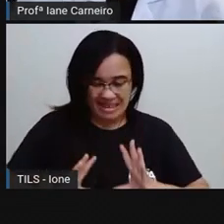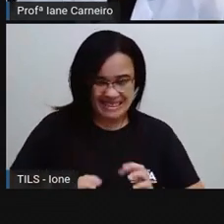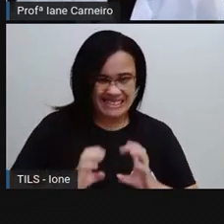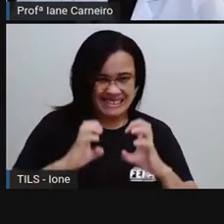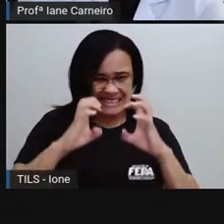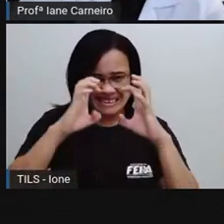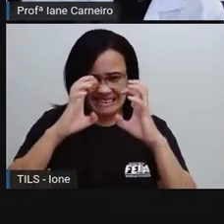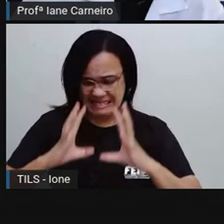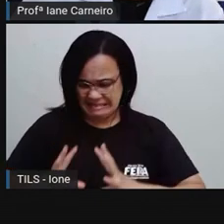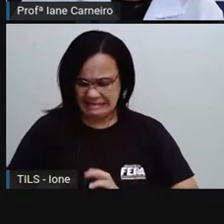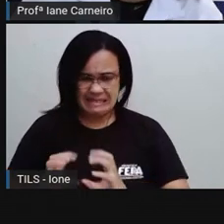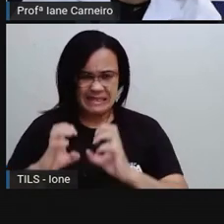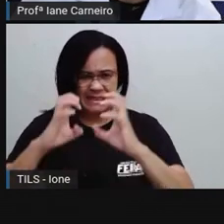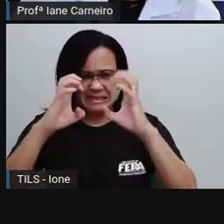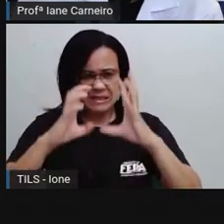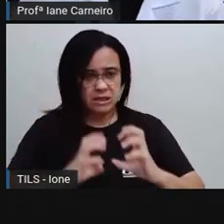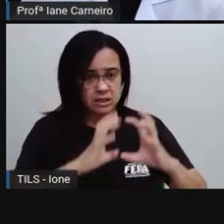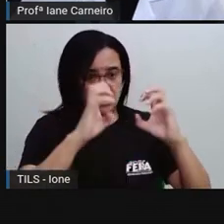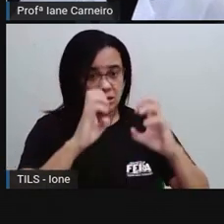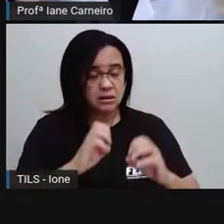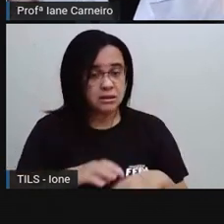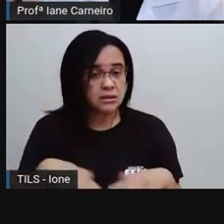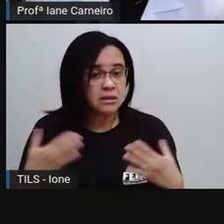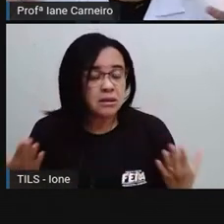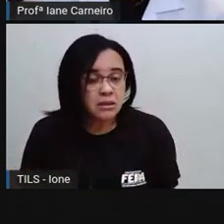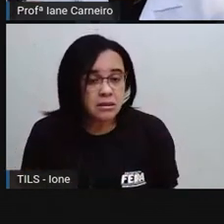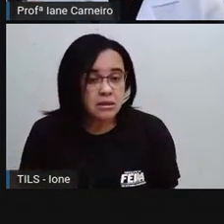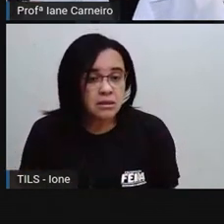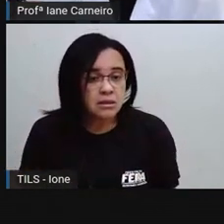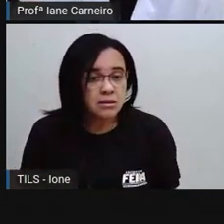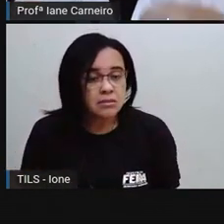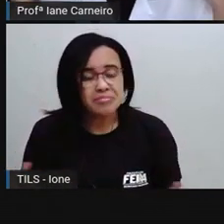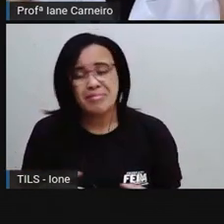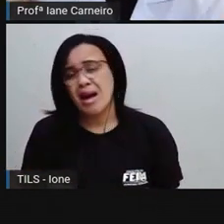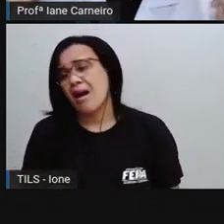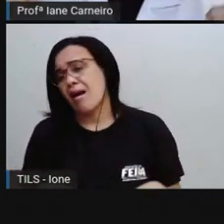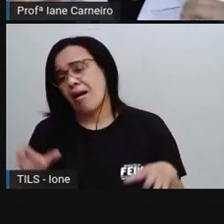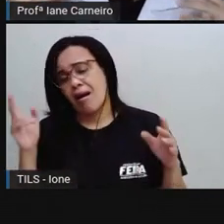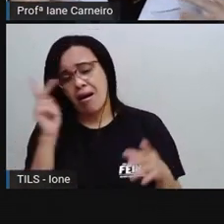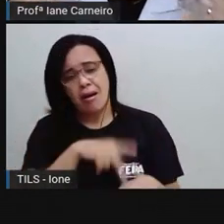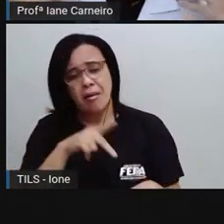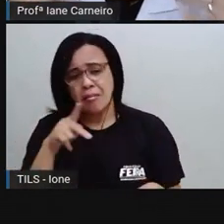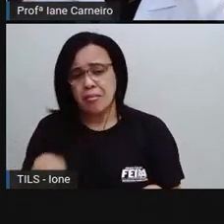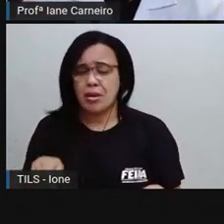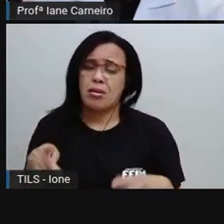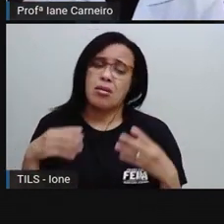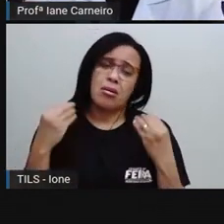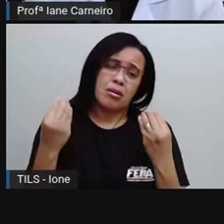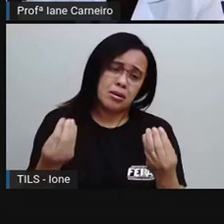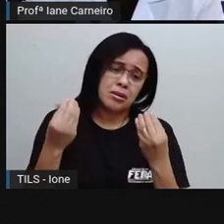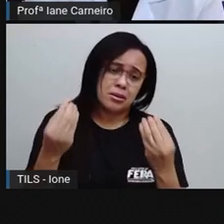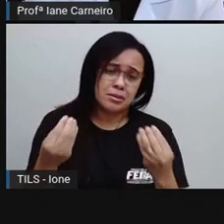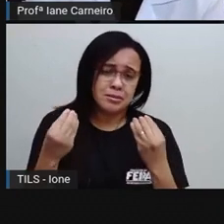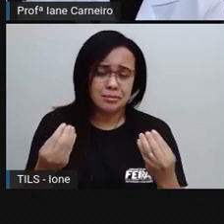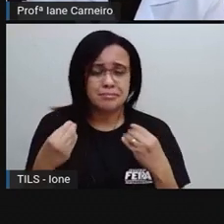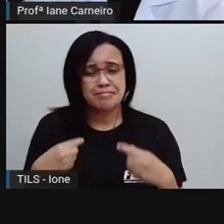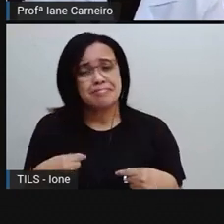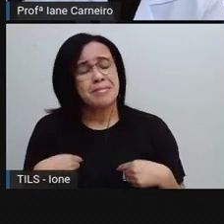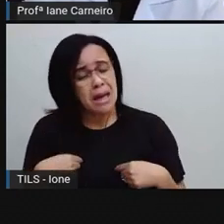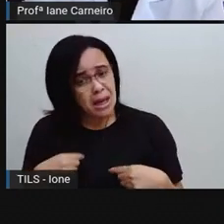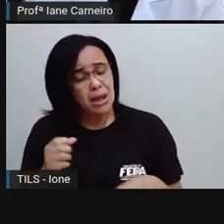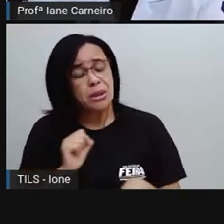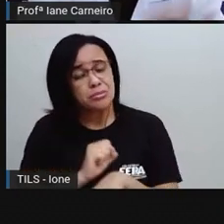teve como evitar a briga. Não teve pró, ó, pró eu tentei. Mas o colega ficou insistindo, pró, na